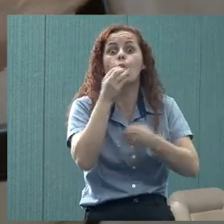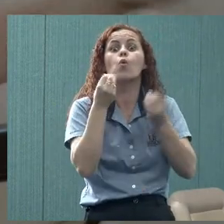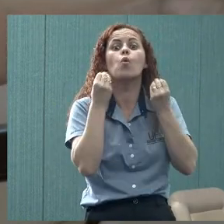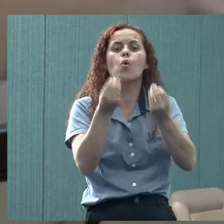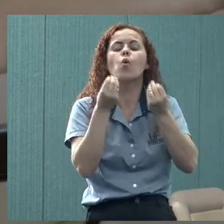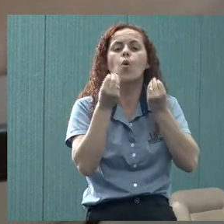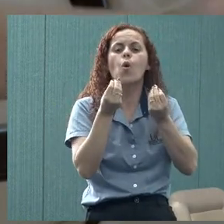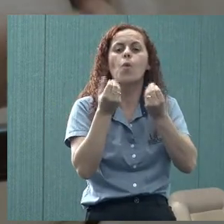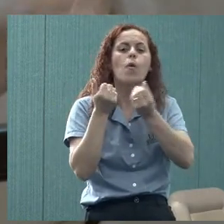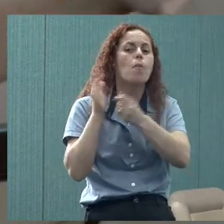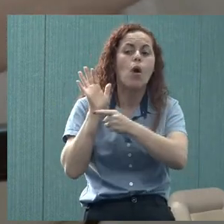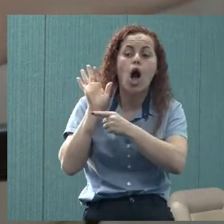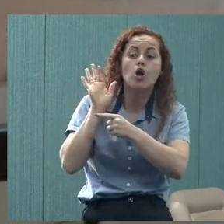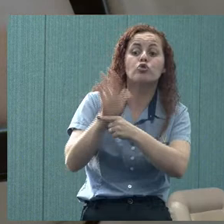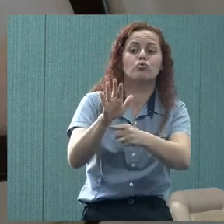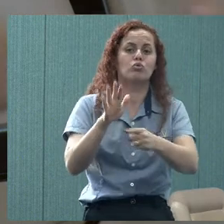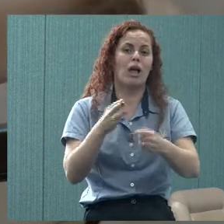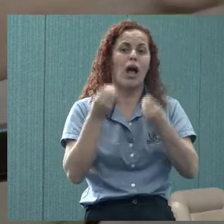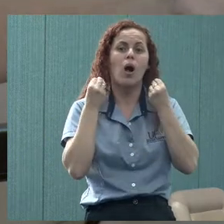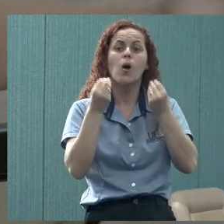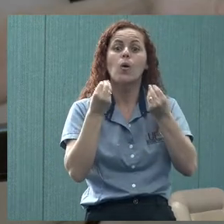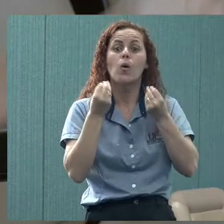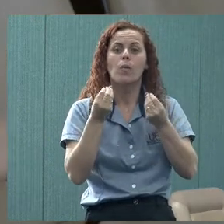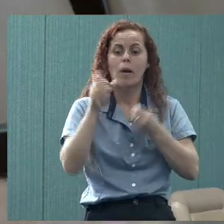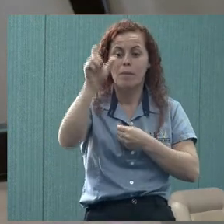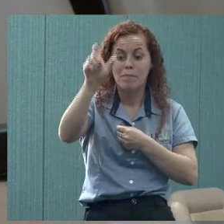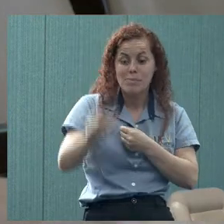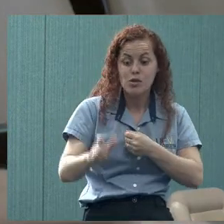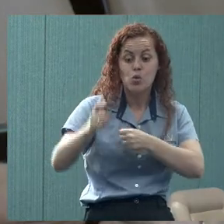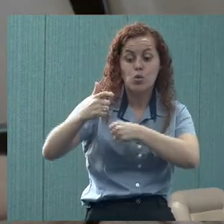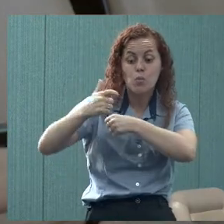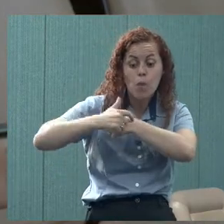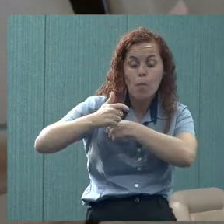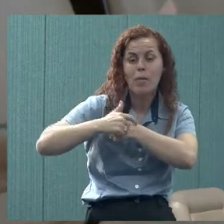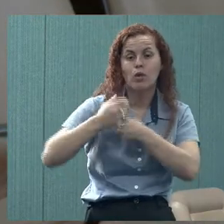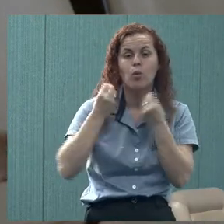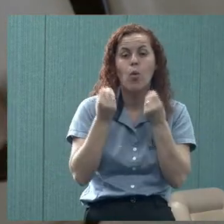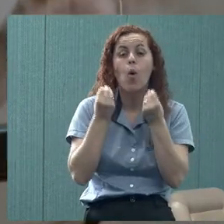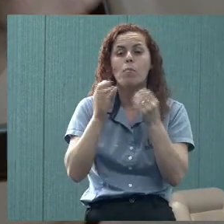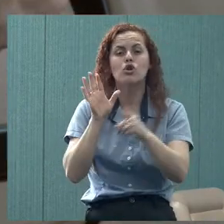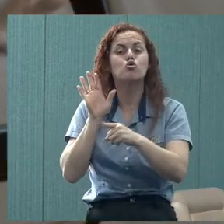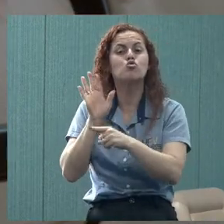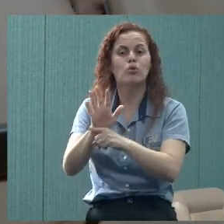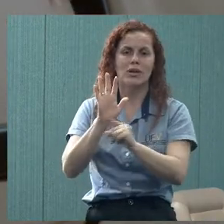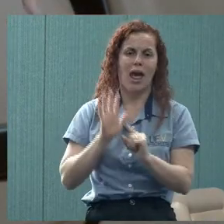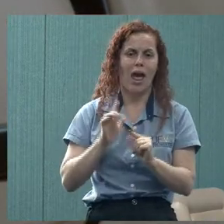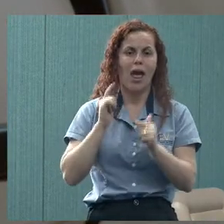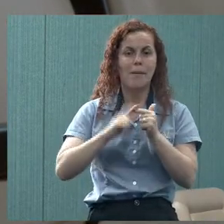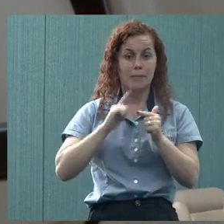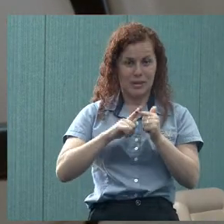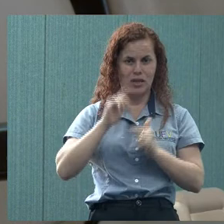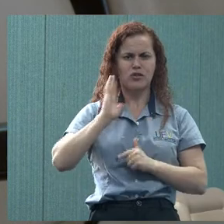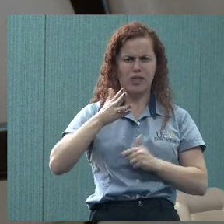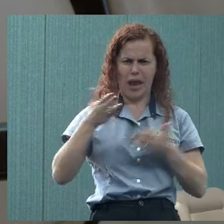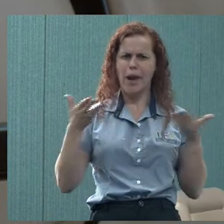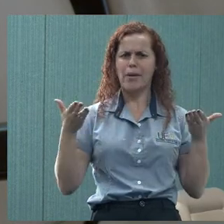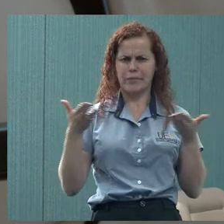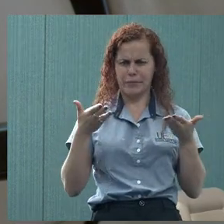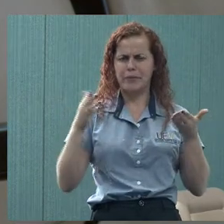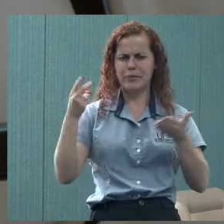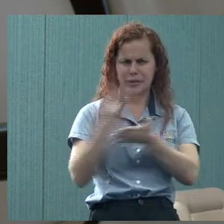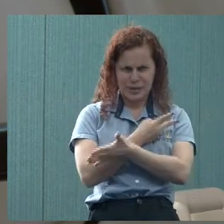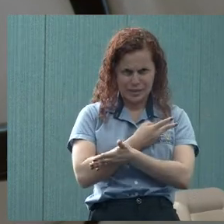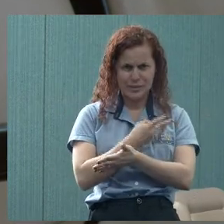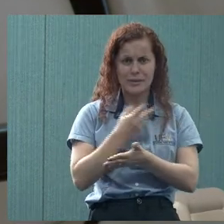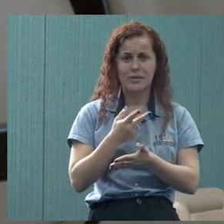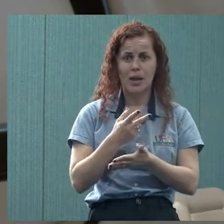posso... O que eu devo fazer com aquela pessoa naquele momento? Porque, por exemplo, eu já me aconteceu de sair da sala de aula e